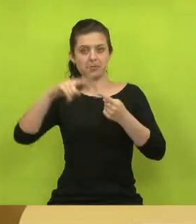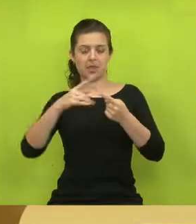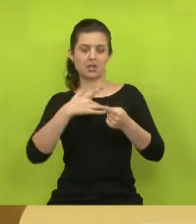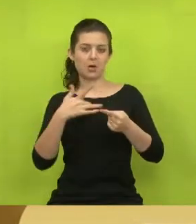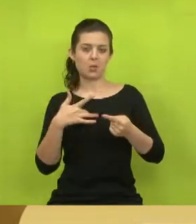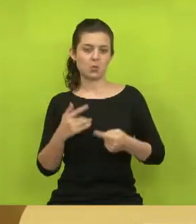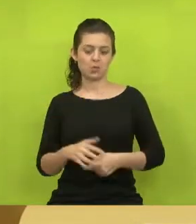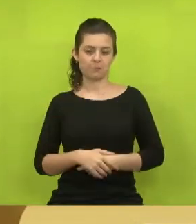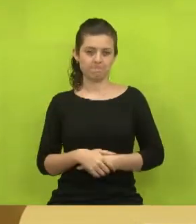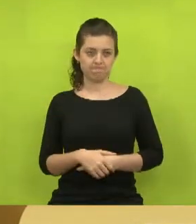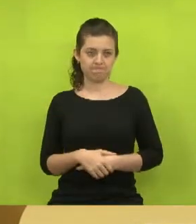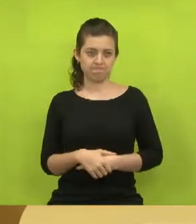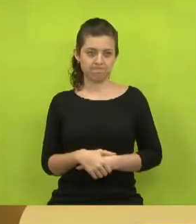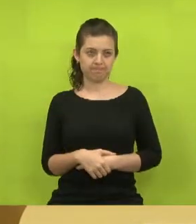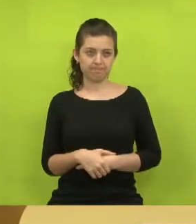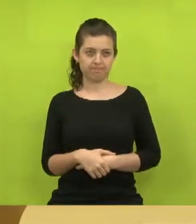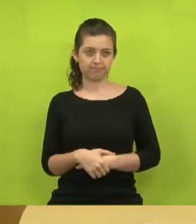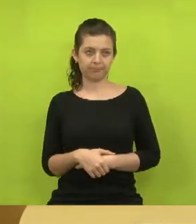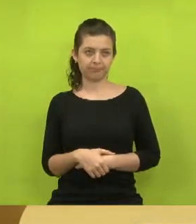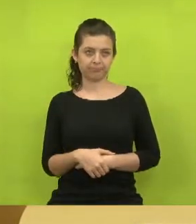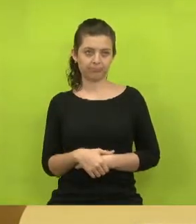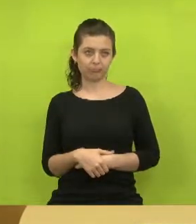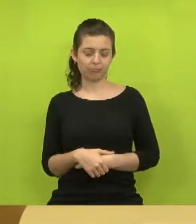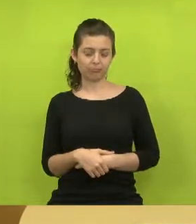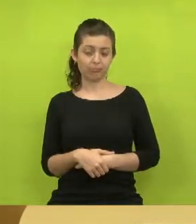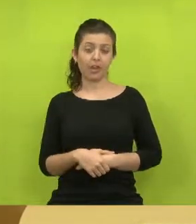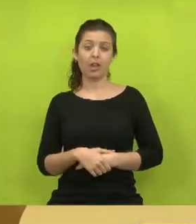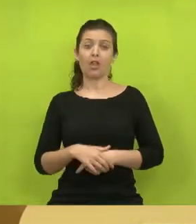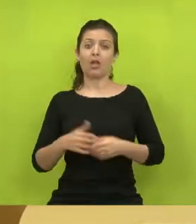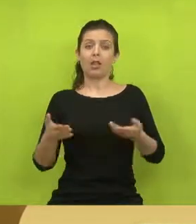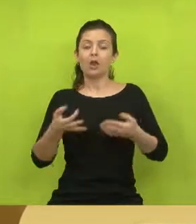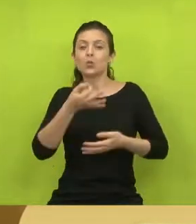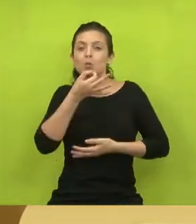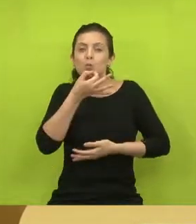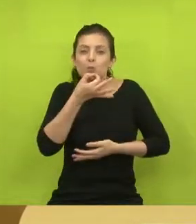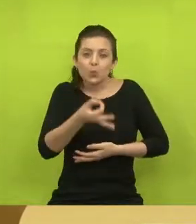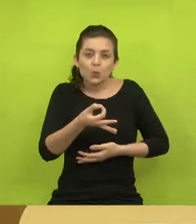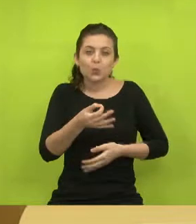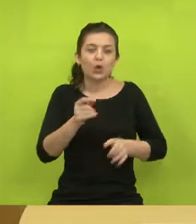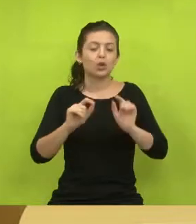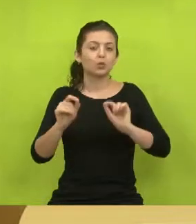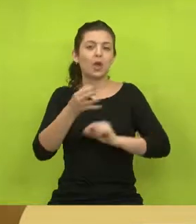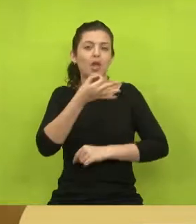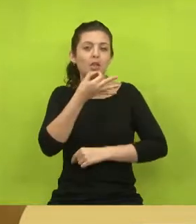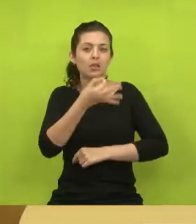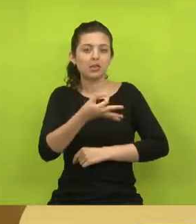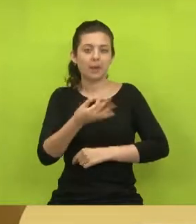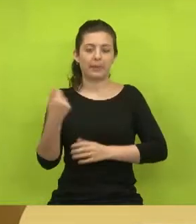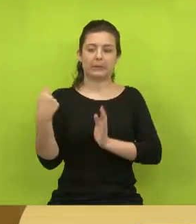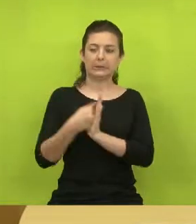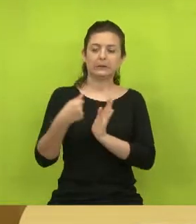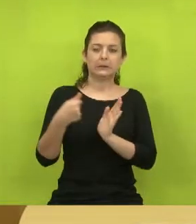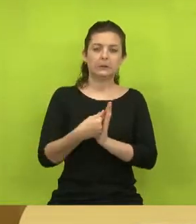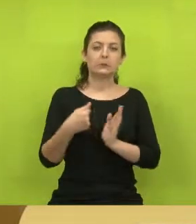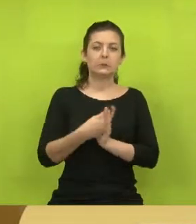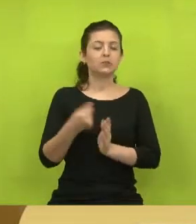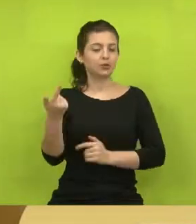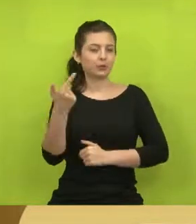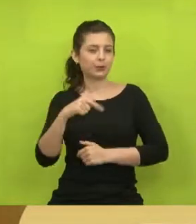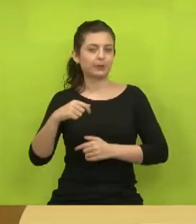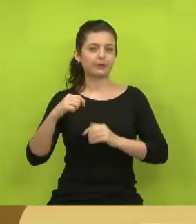saúde. Eu quero aqui também deixar o quê? A questão da sugestão que eu estou sendo cobrado novamente